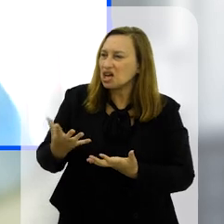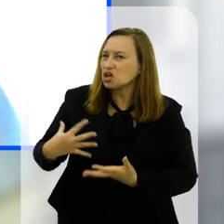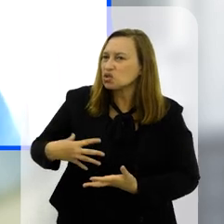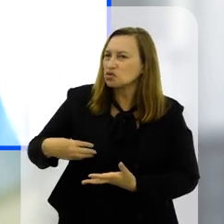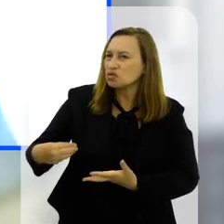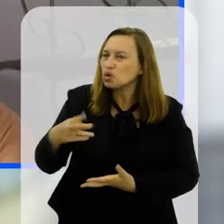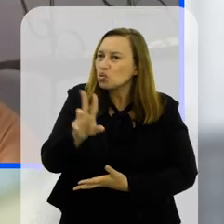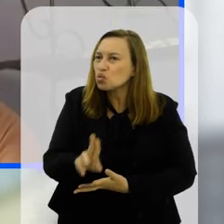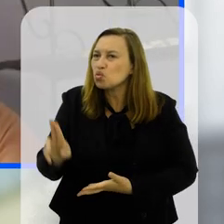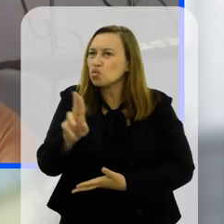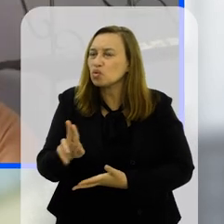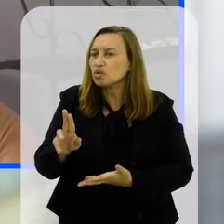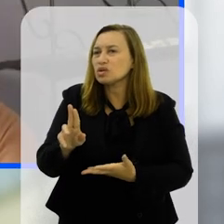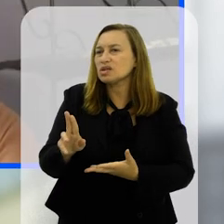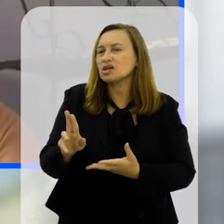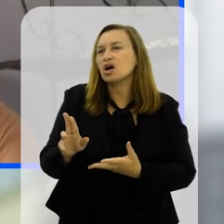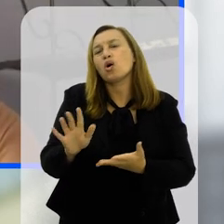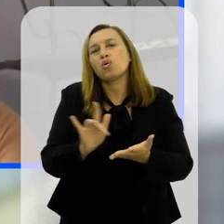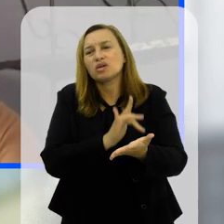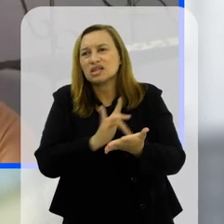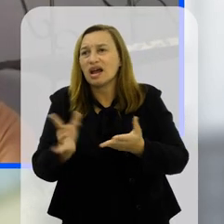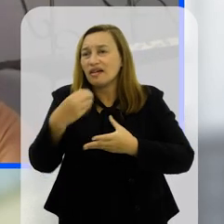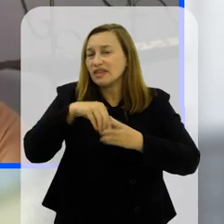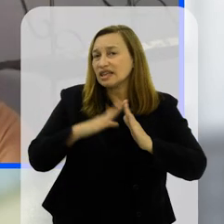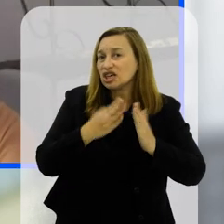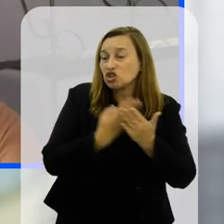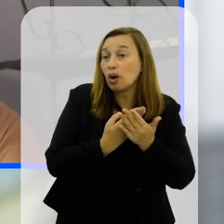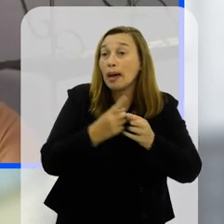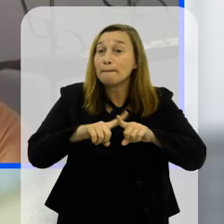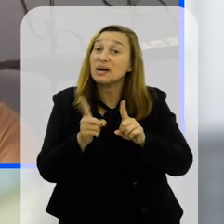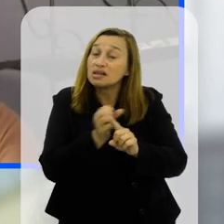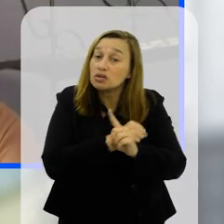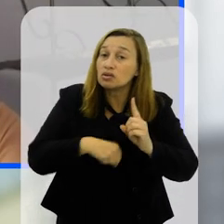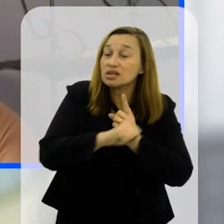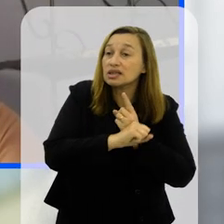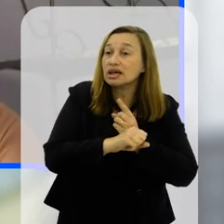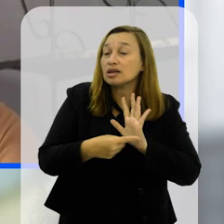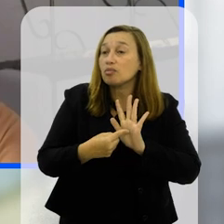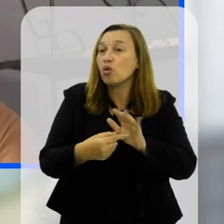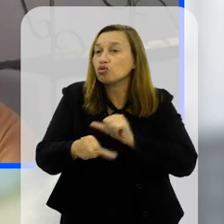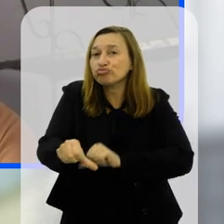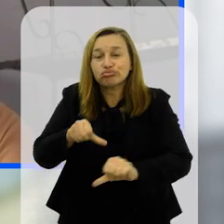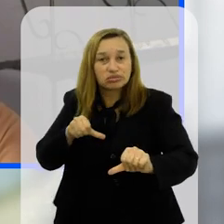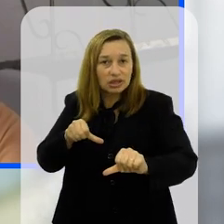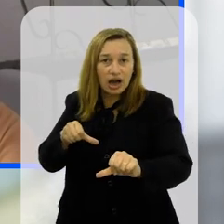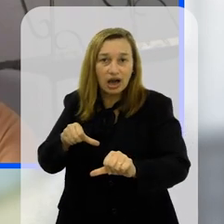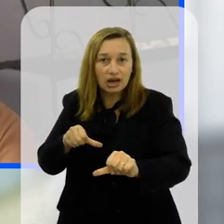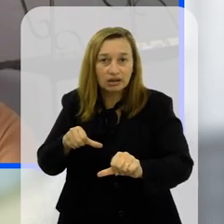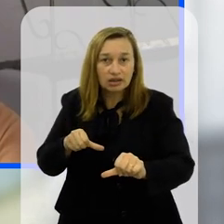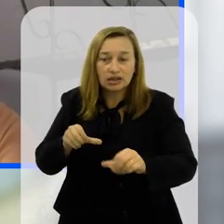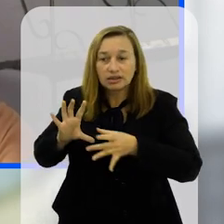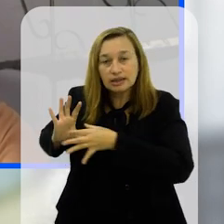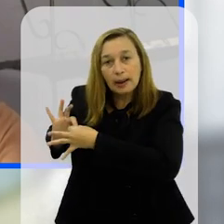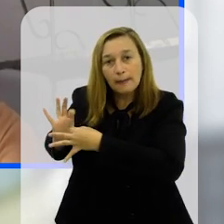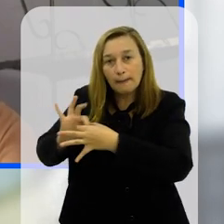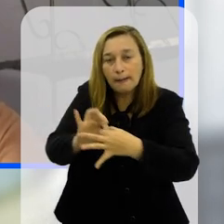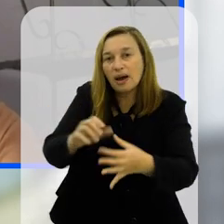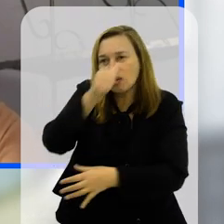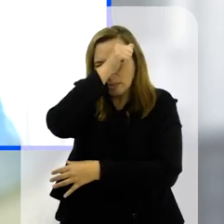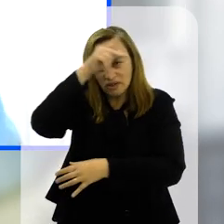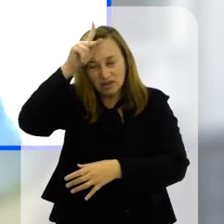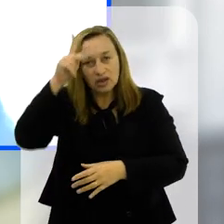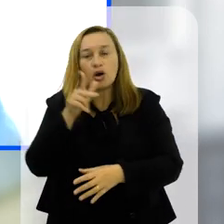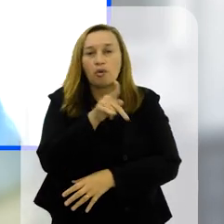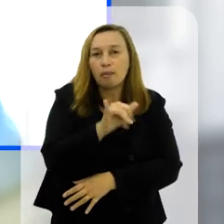que os filhos ali utilizem esse celular nas escolas mas o a sociedade está apontando pra gente é exatamente o contrário, que está na direção do que a prefeitura decidiu também, ou